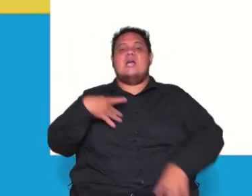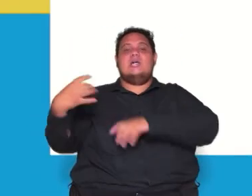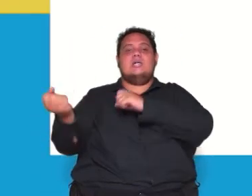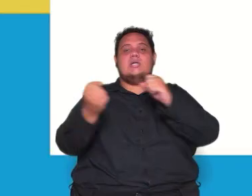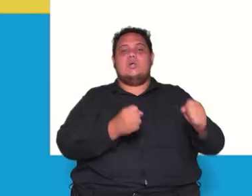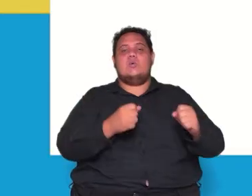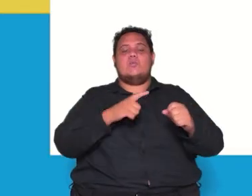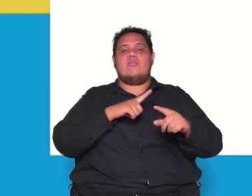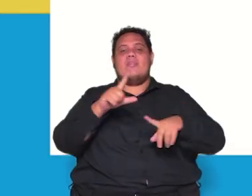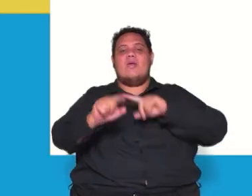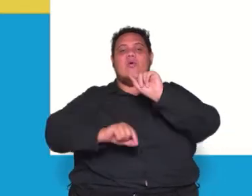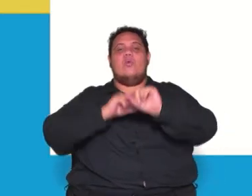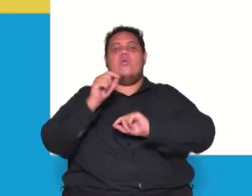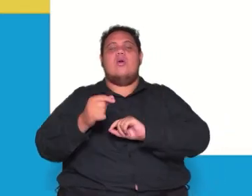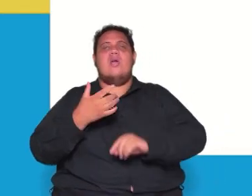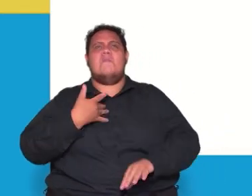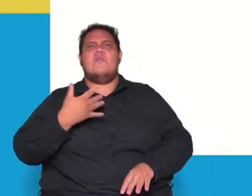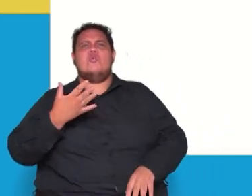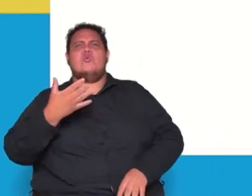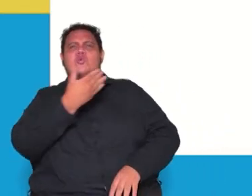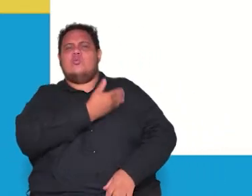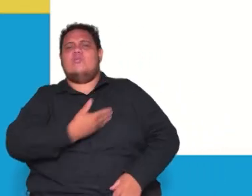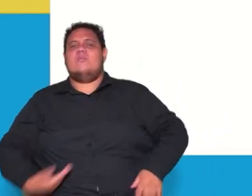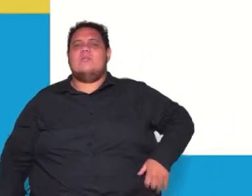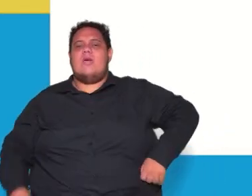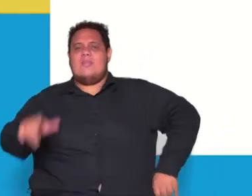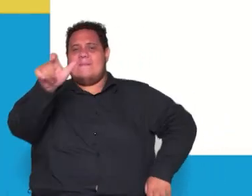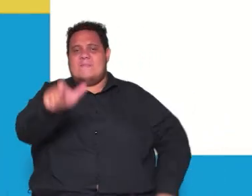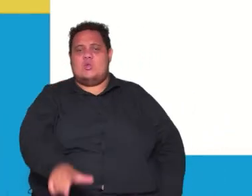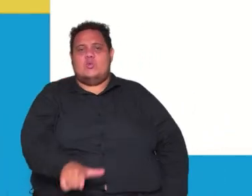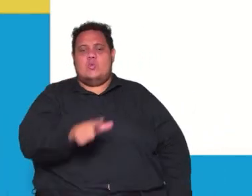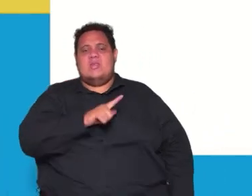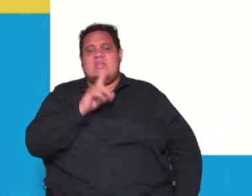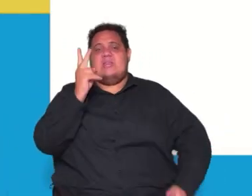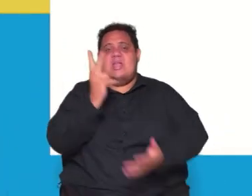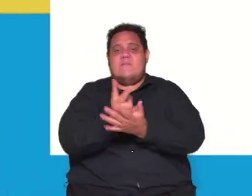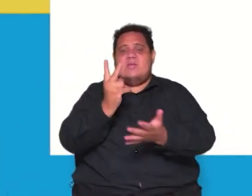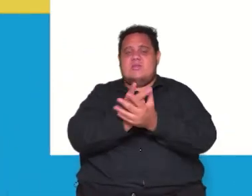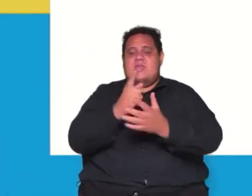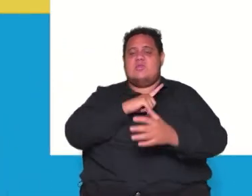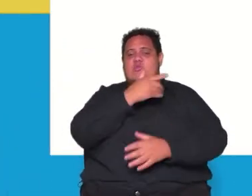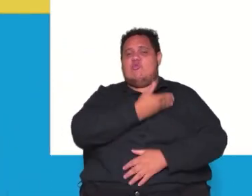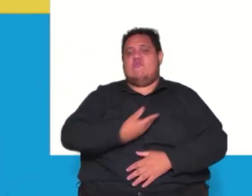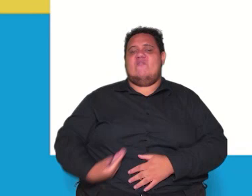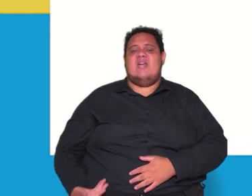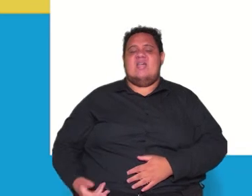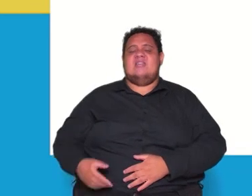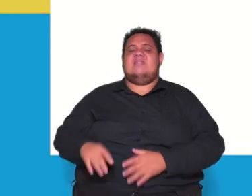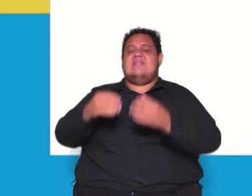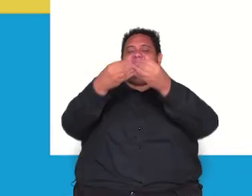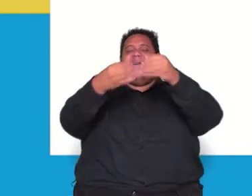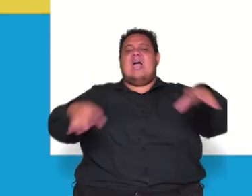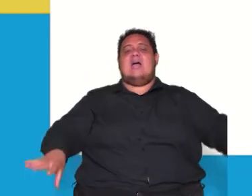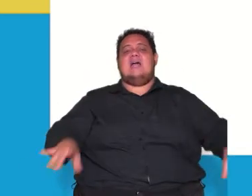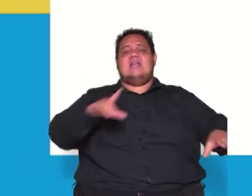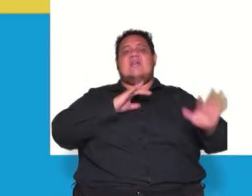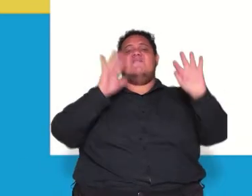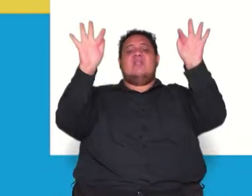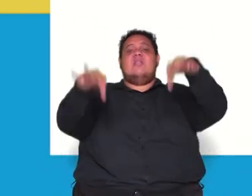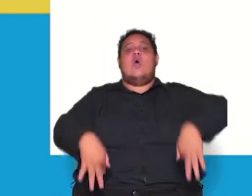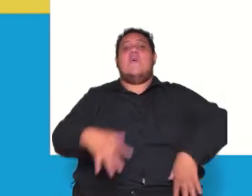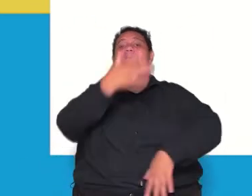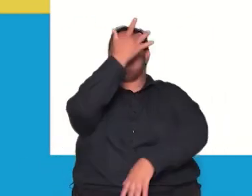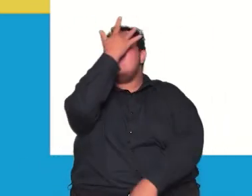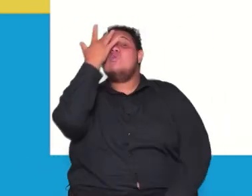do consentimento dos governados sempre que uma forma de governo se dispõe a destruir essas finalidades cabe ao